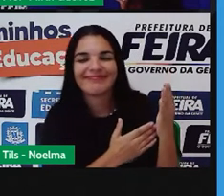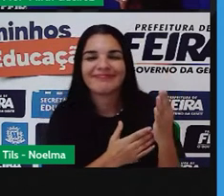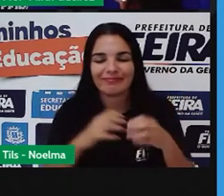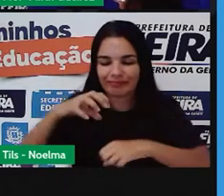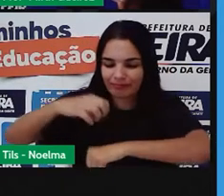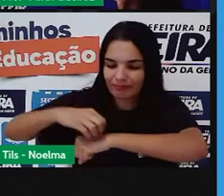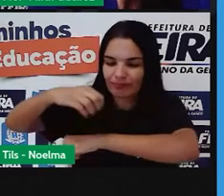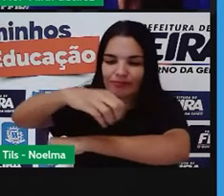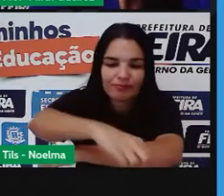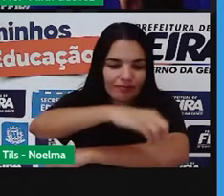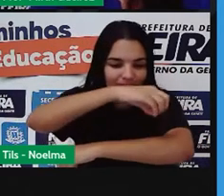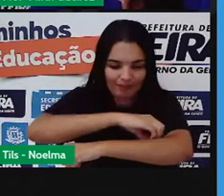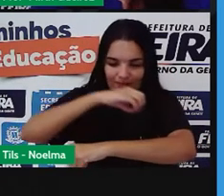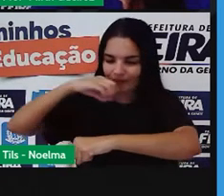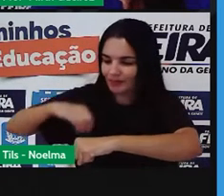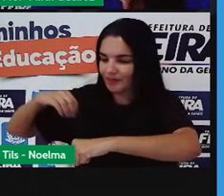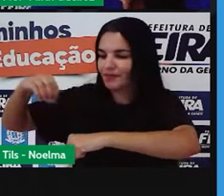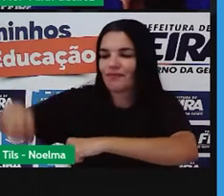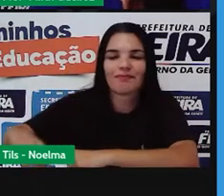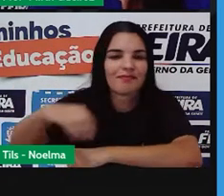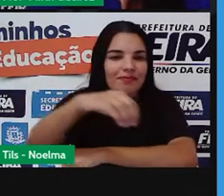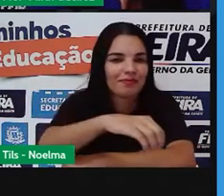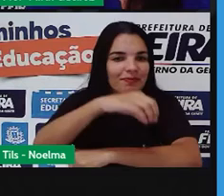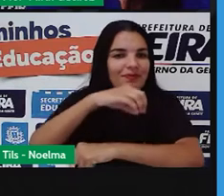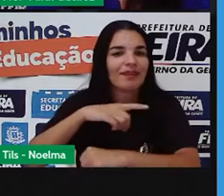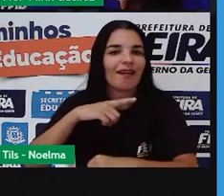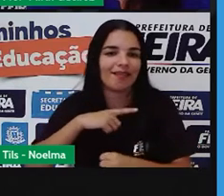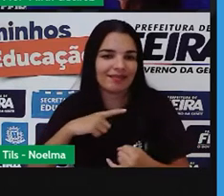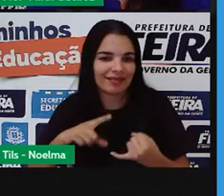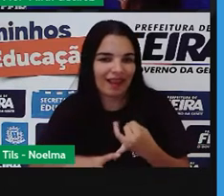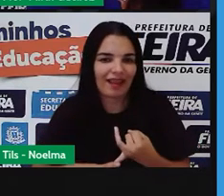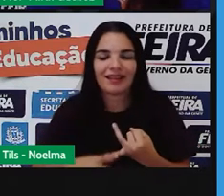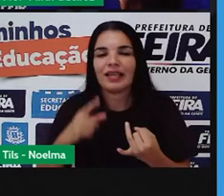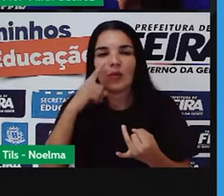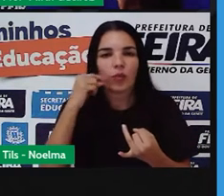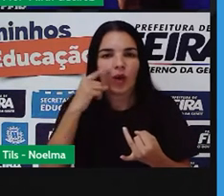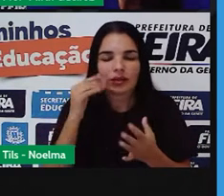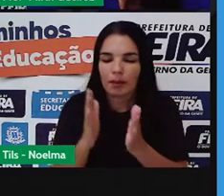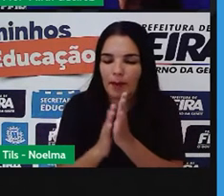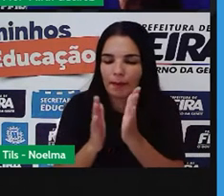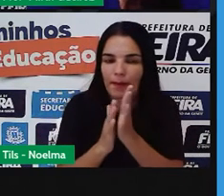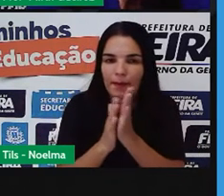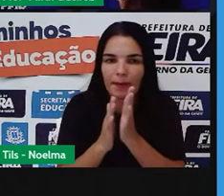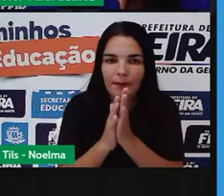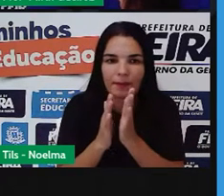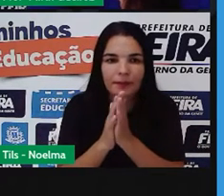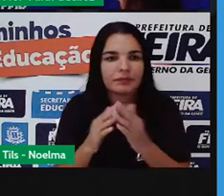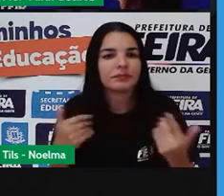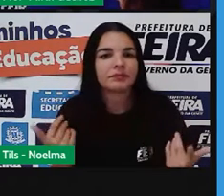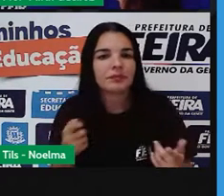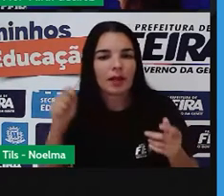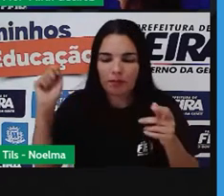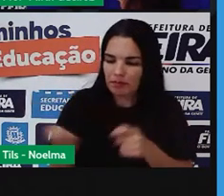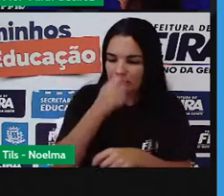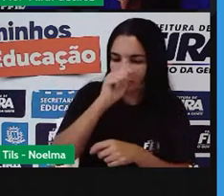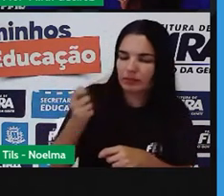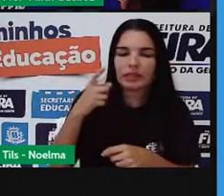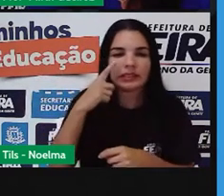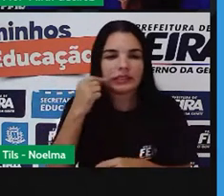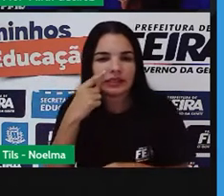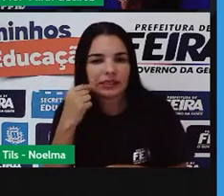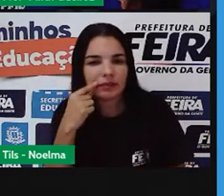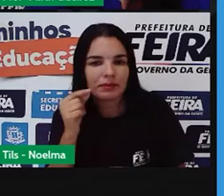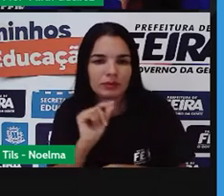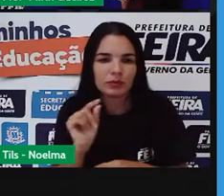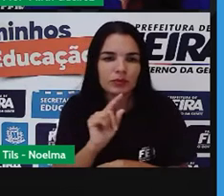caixão, que a prova vai mostrar aí pra vocês. Tem Atirei o pau no gato, que é aquela cantiga. Atirei o pau no gato,